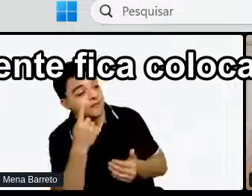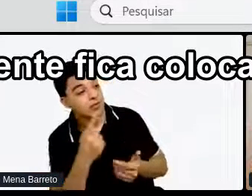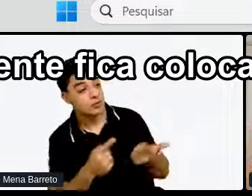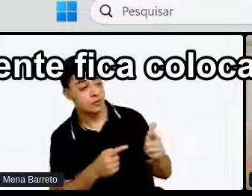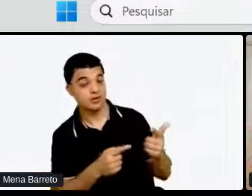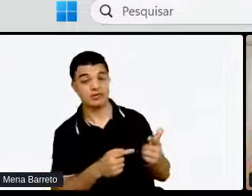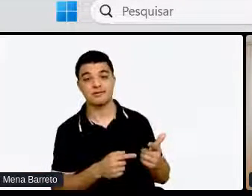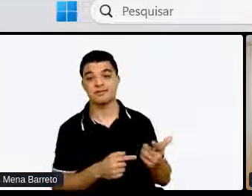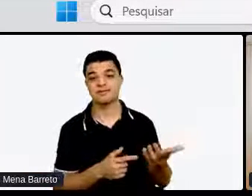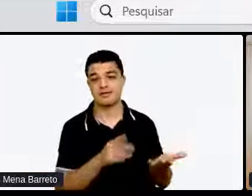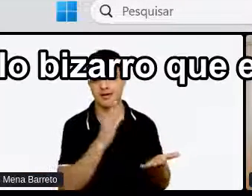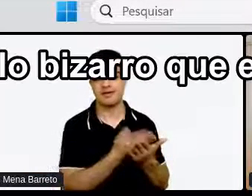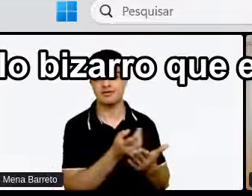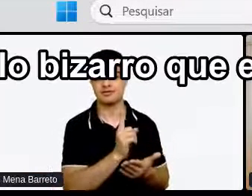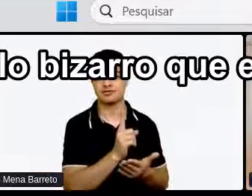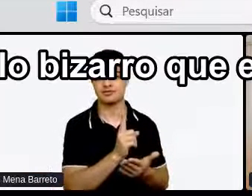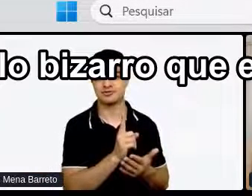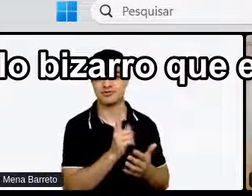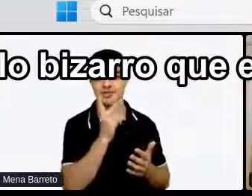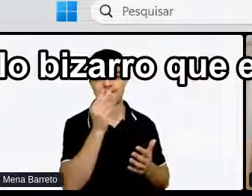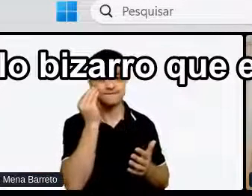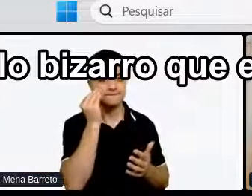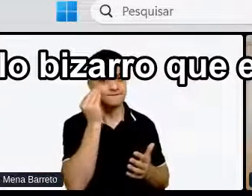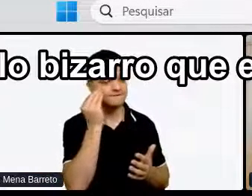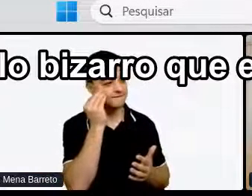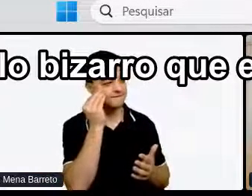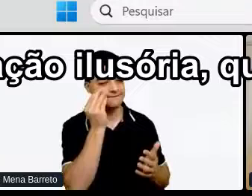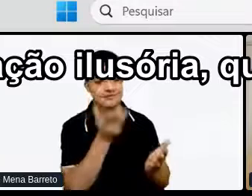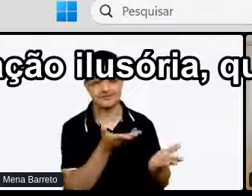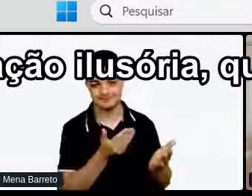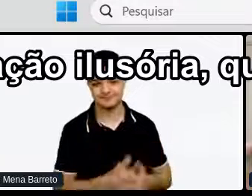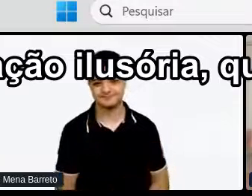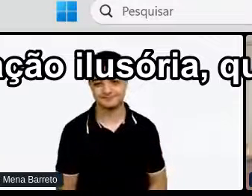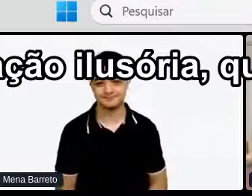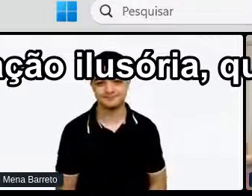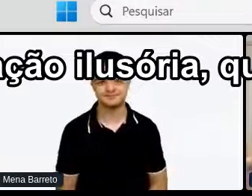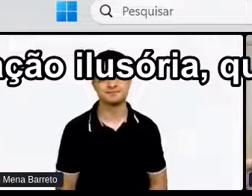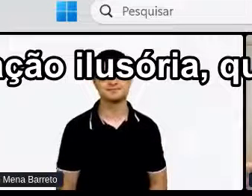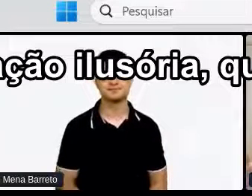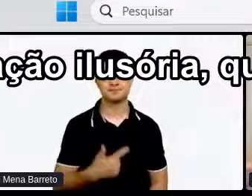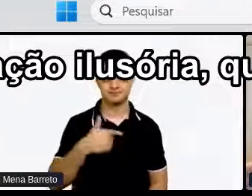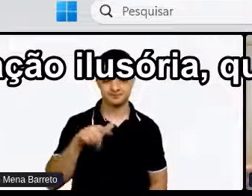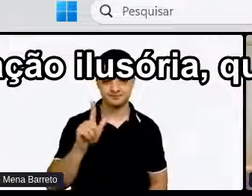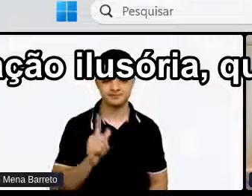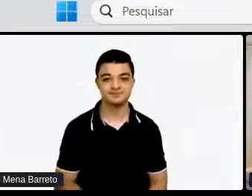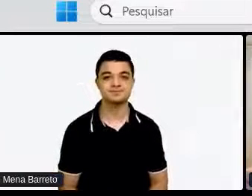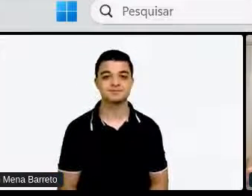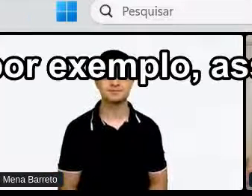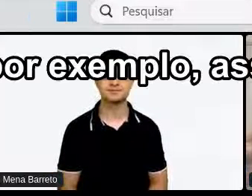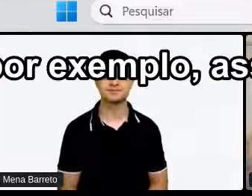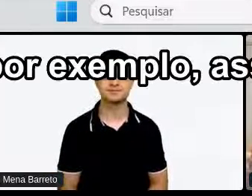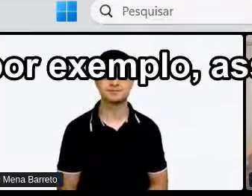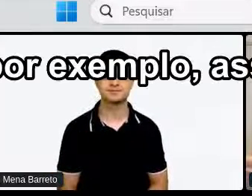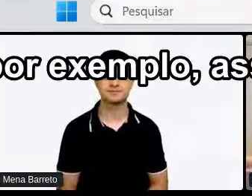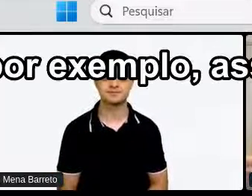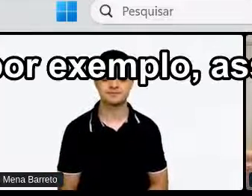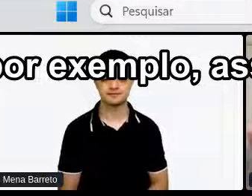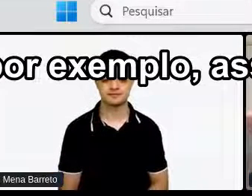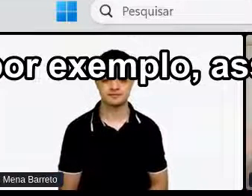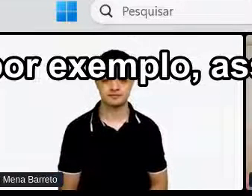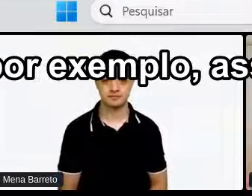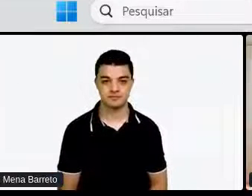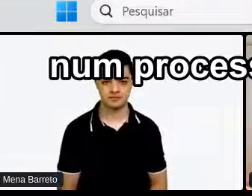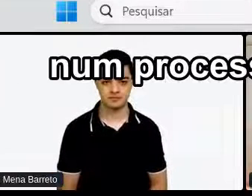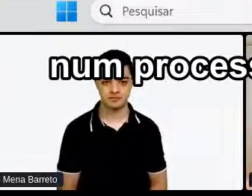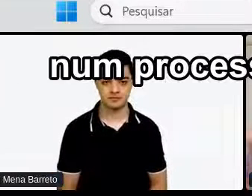As pessoas à prova Né Um exemplo bizarro Que eu coloquei aqui também Correlação ilusória Que a literatura chama É por exemplo assim Tu